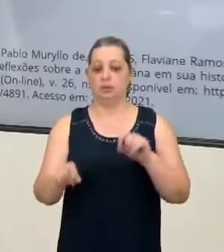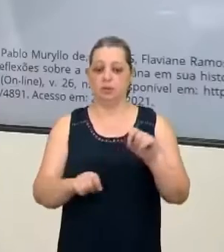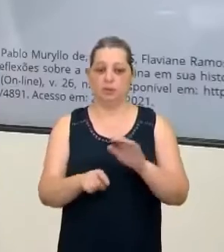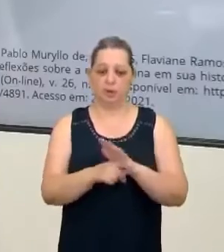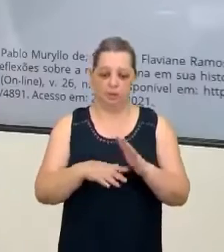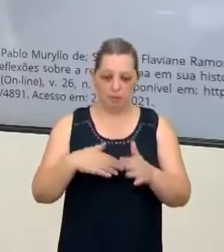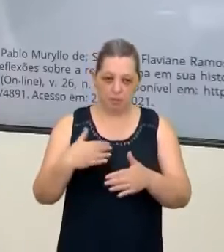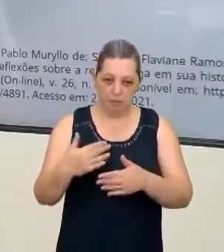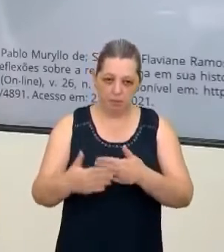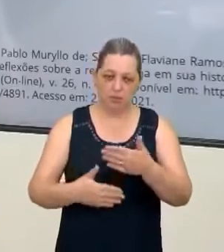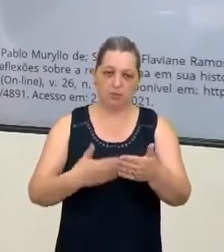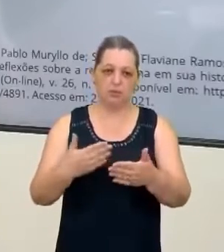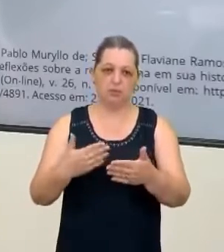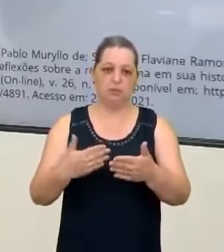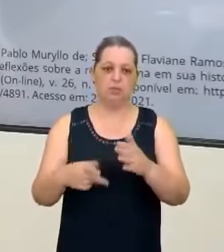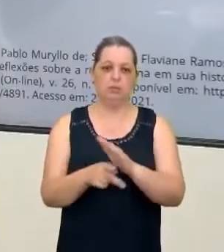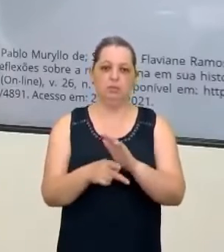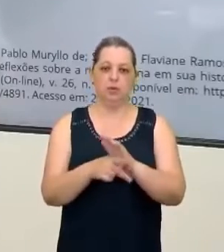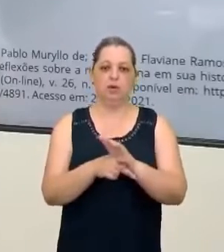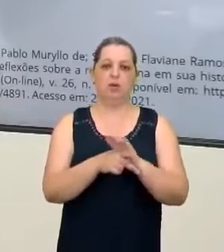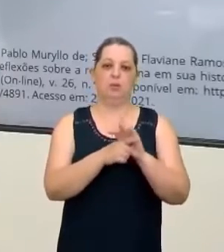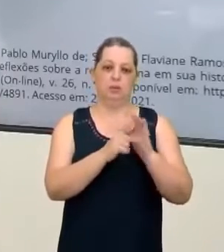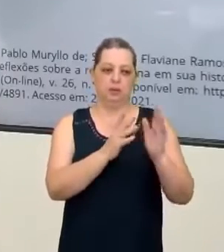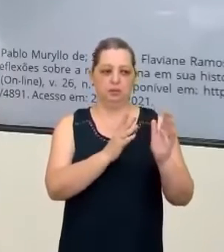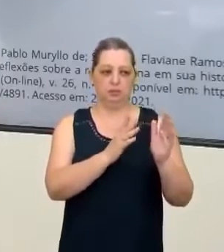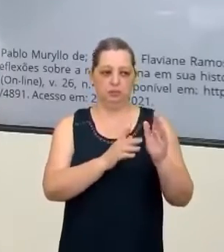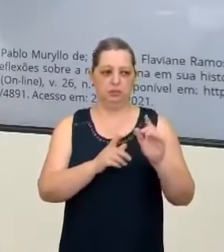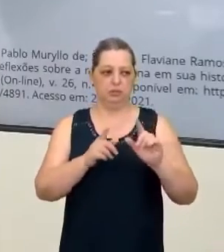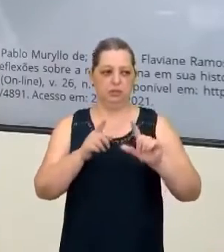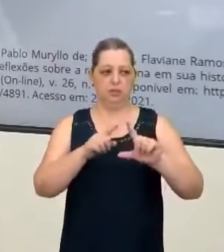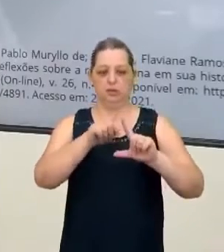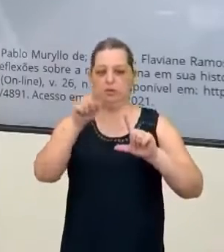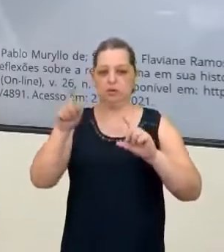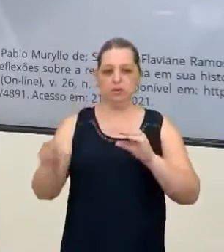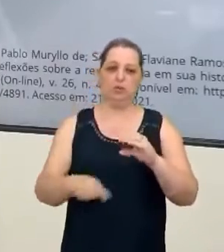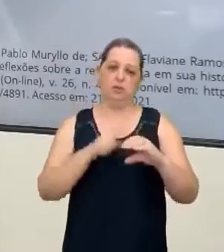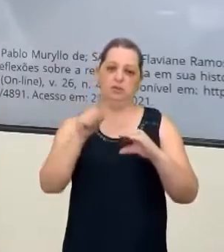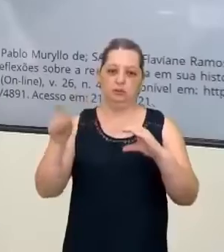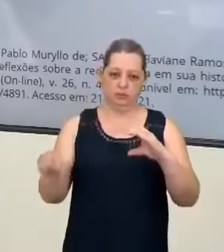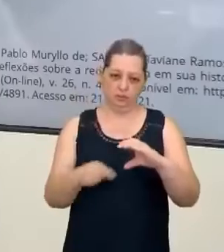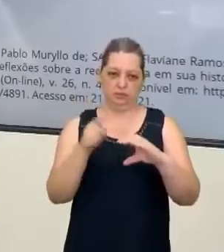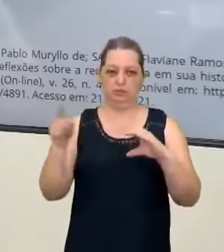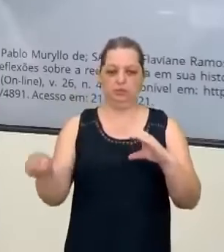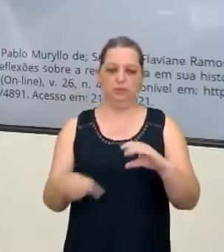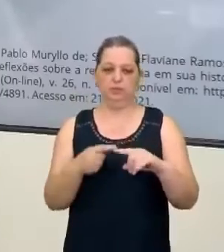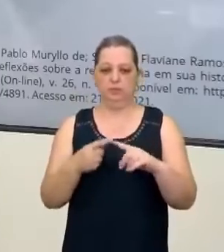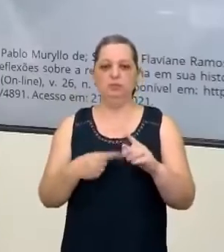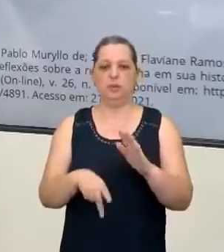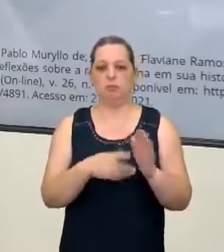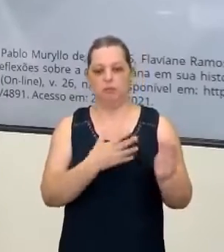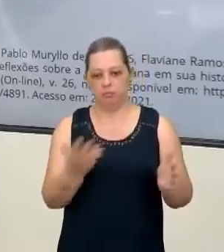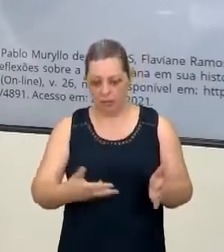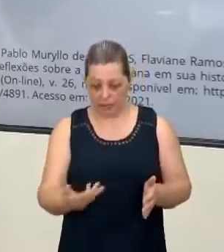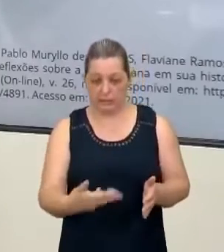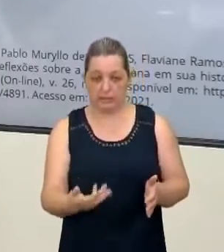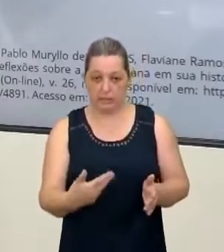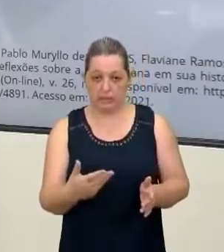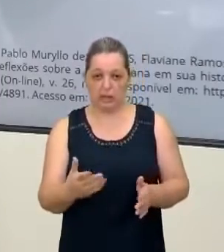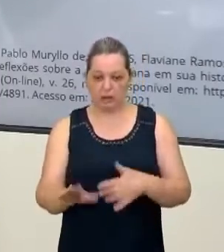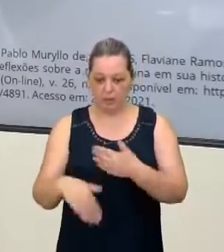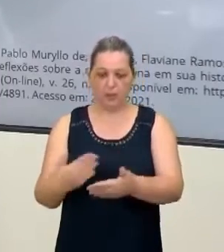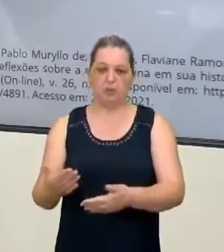tanto aí do fluxo de mercadorias como meios de transporte acelerasse esse processo, né,